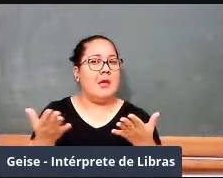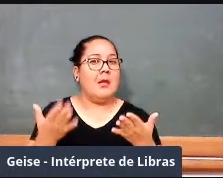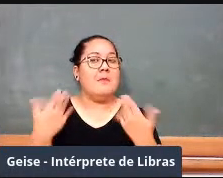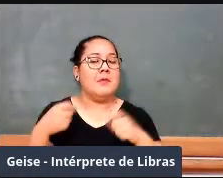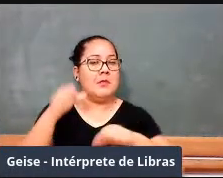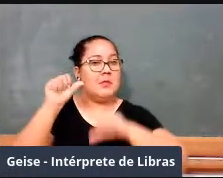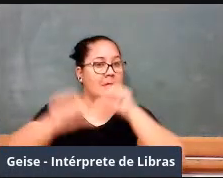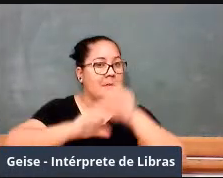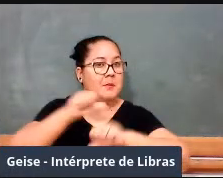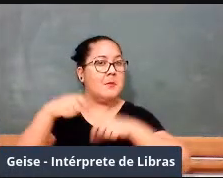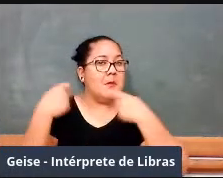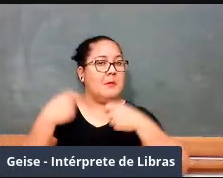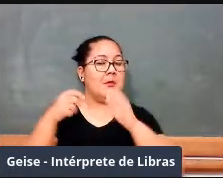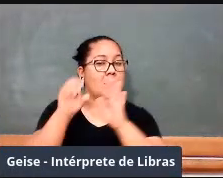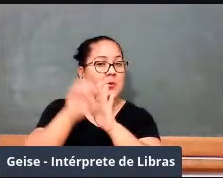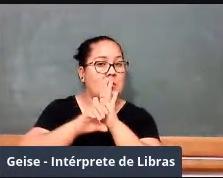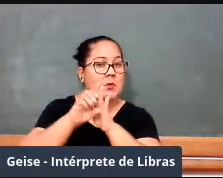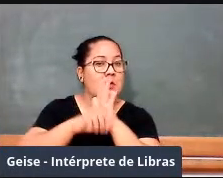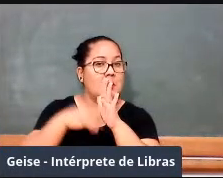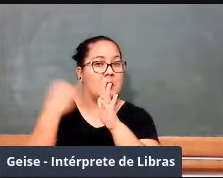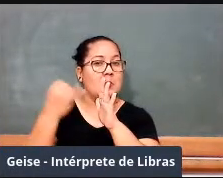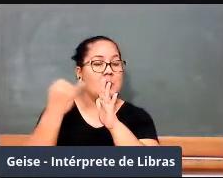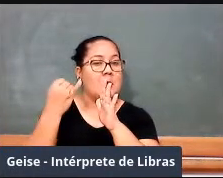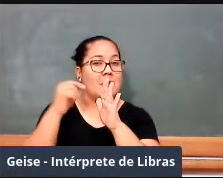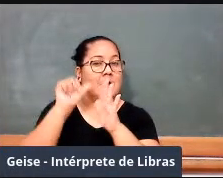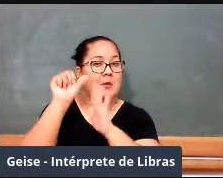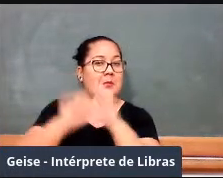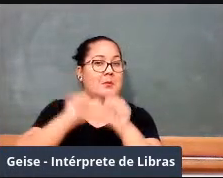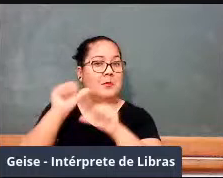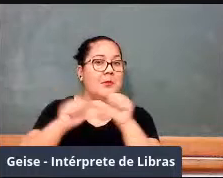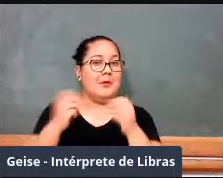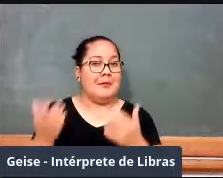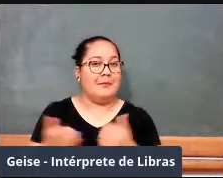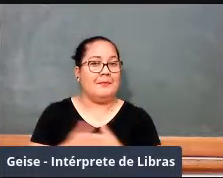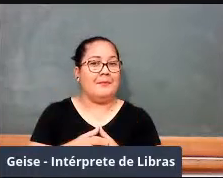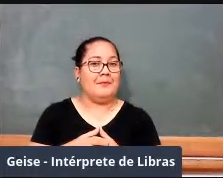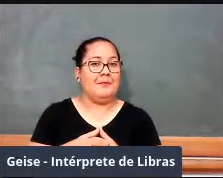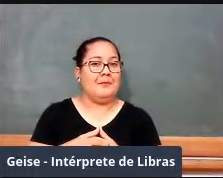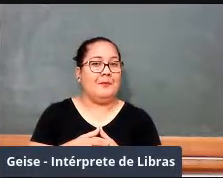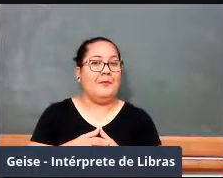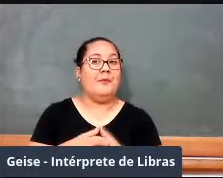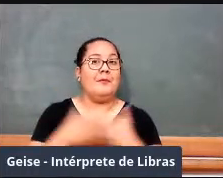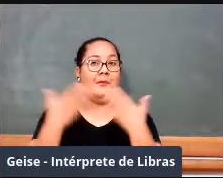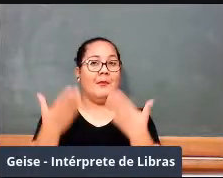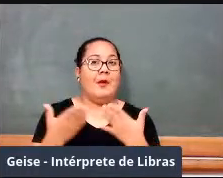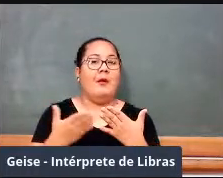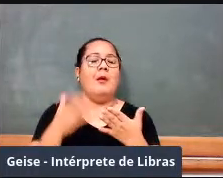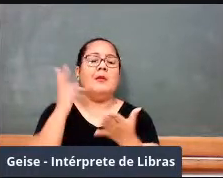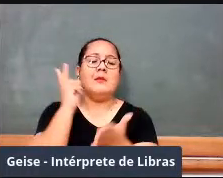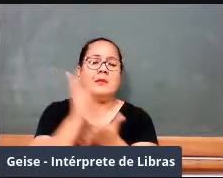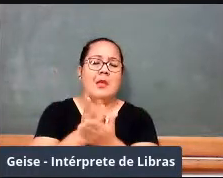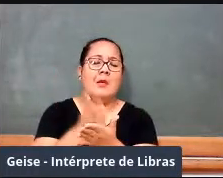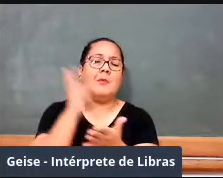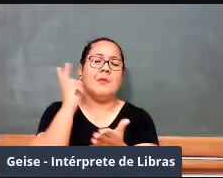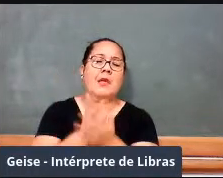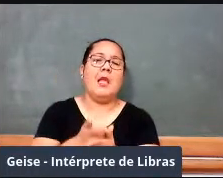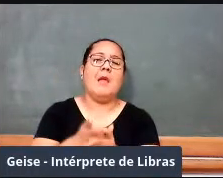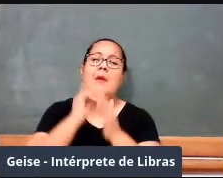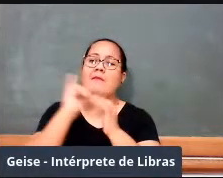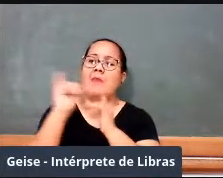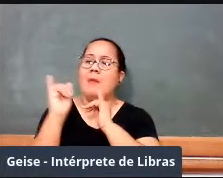matemática no currículo, esse é o discurso, não é? E esse discurso, ele ganha um